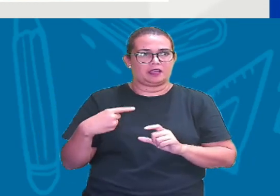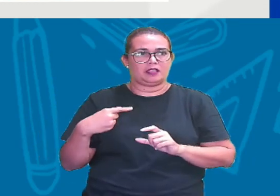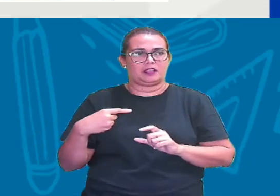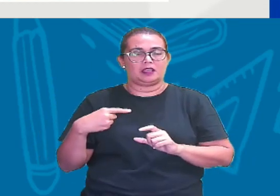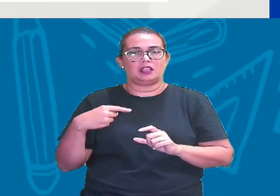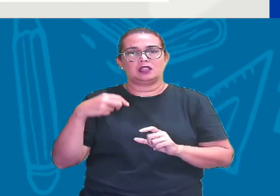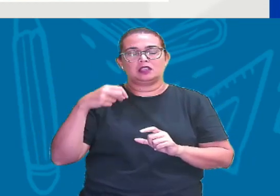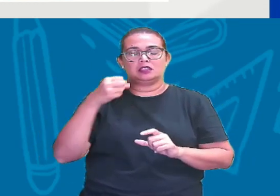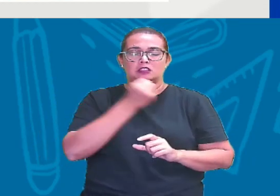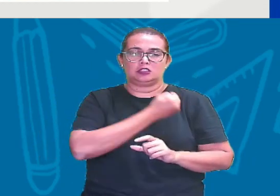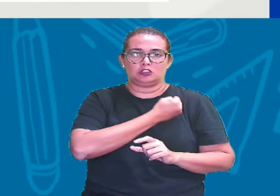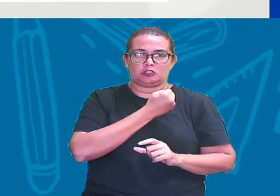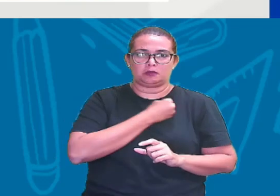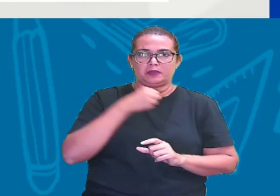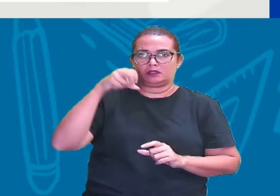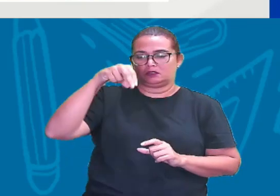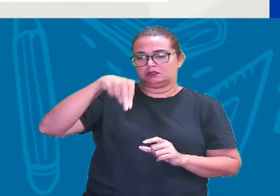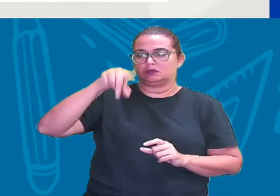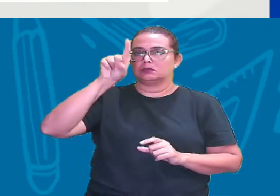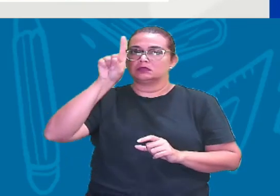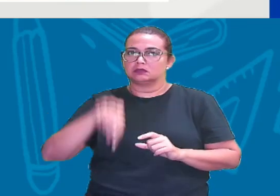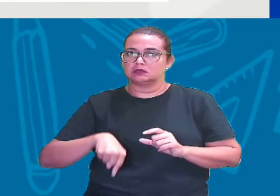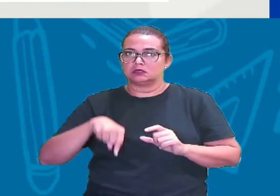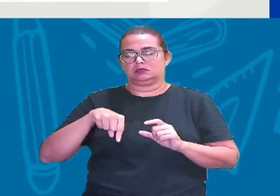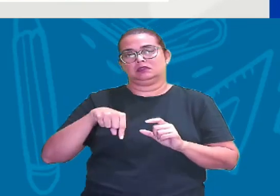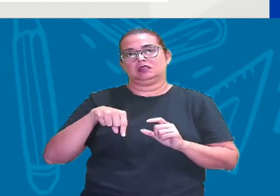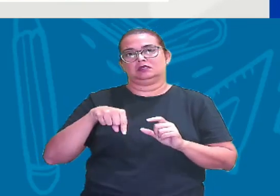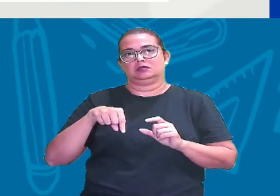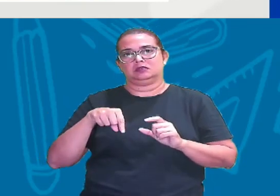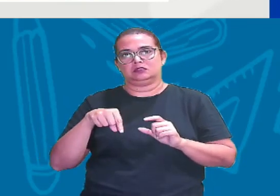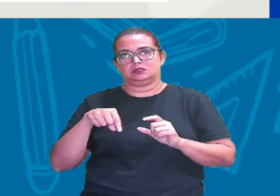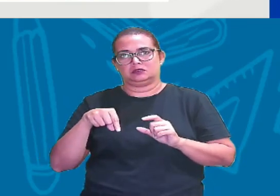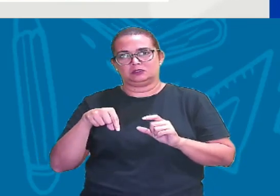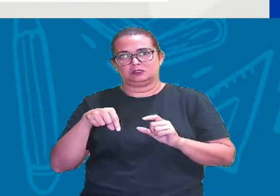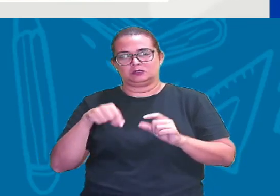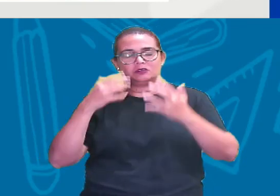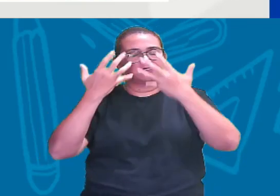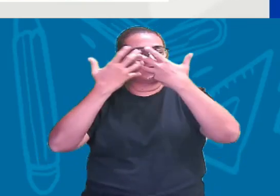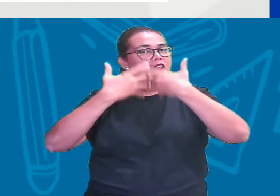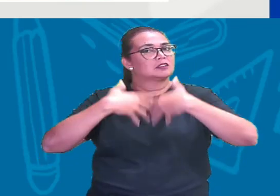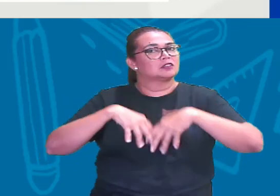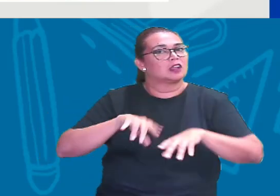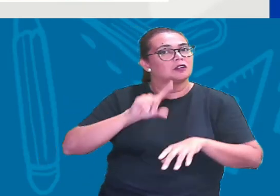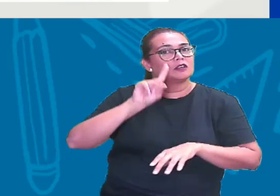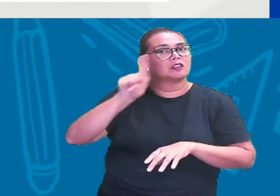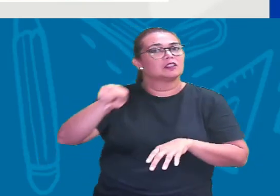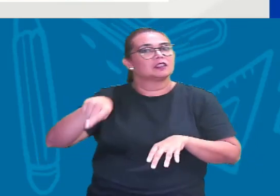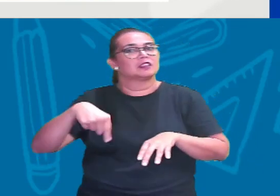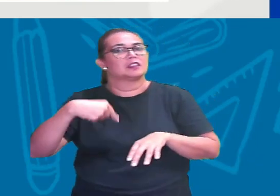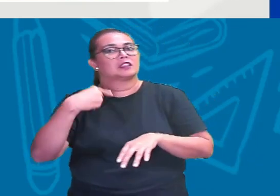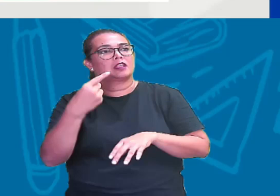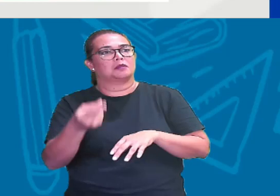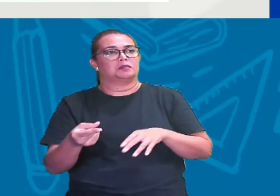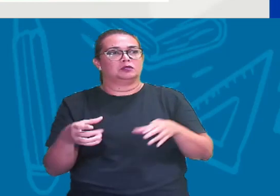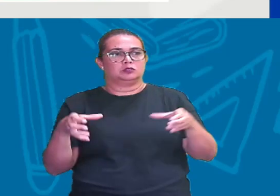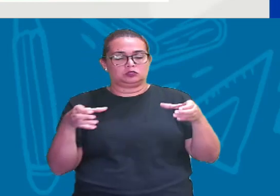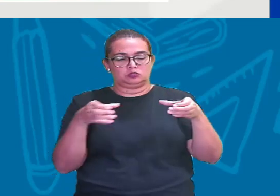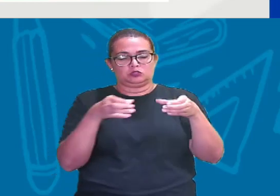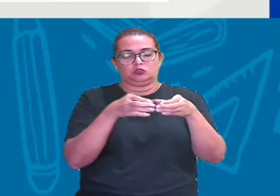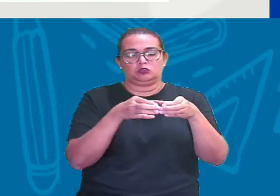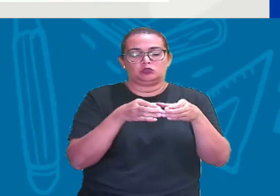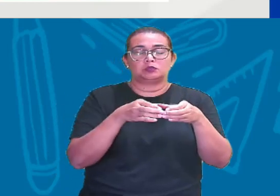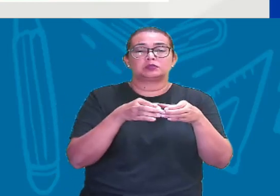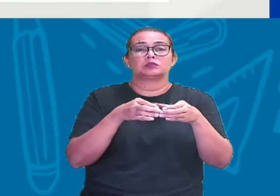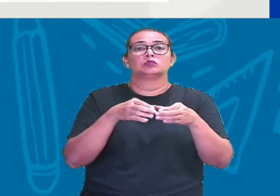naturais Depois, vem o conjunto dos números inteiros